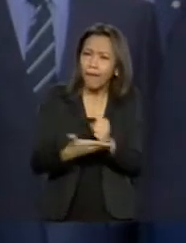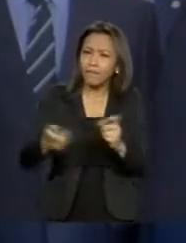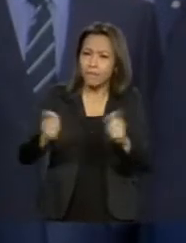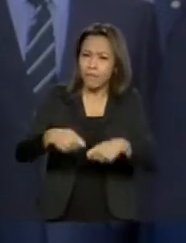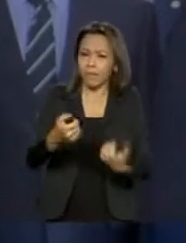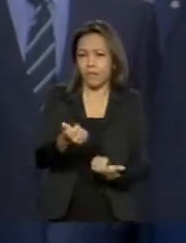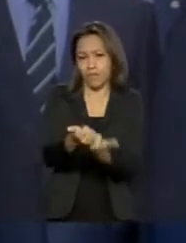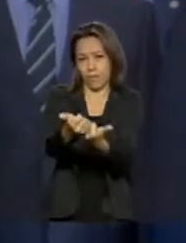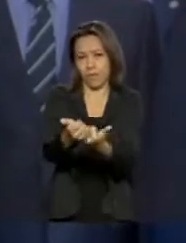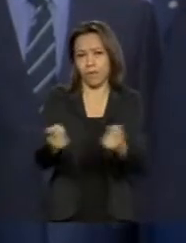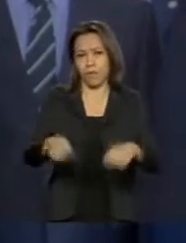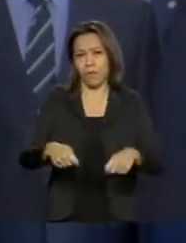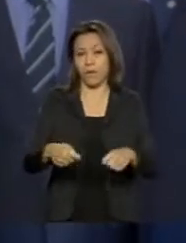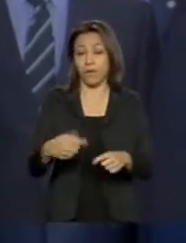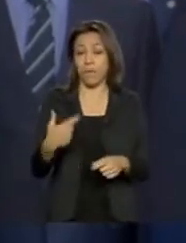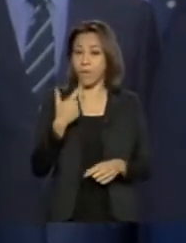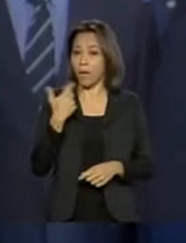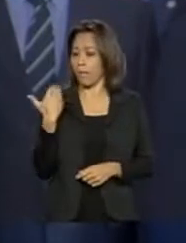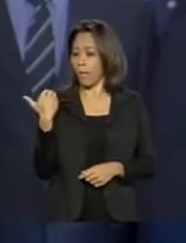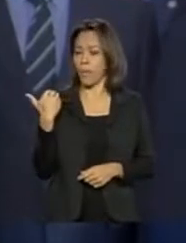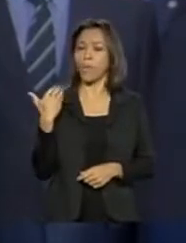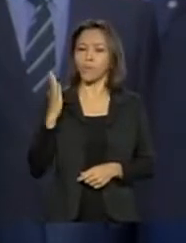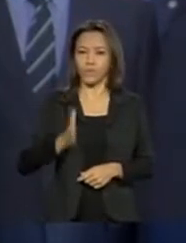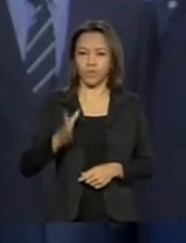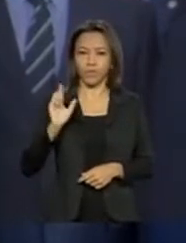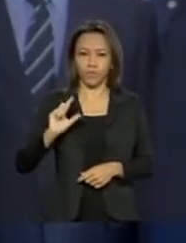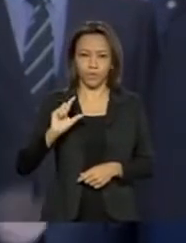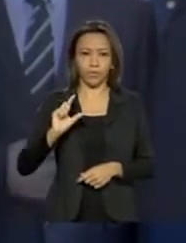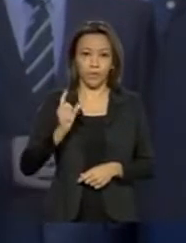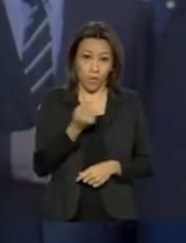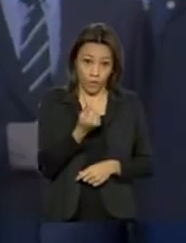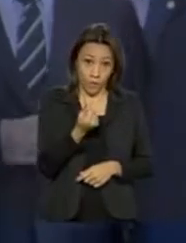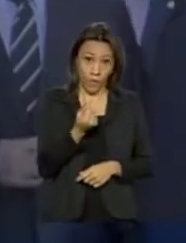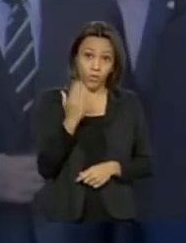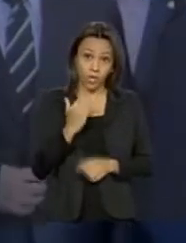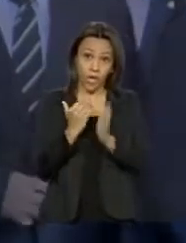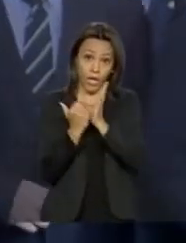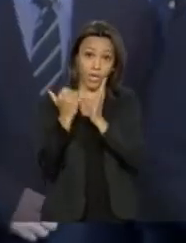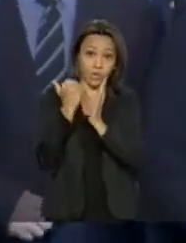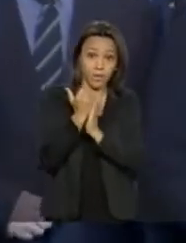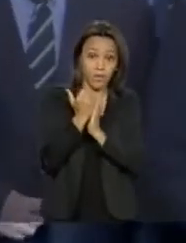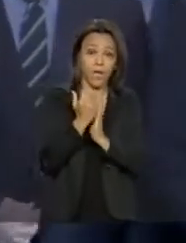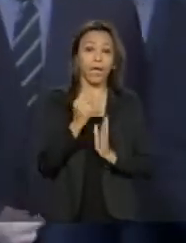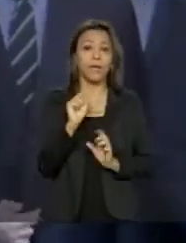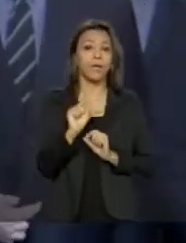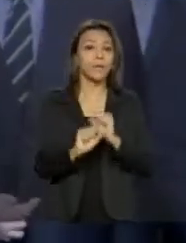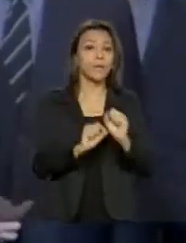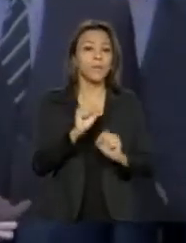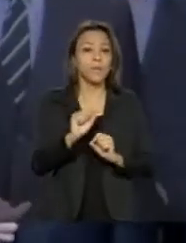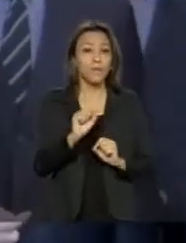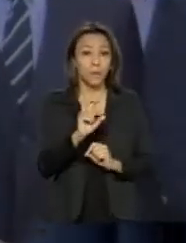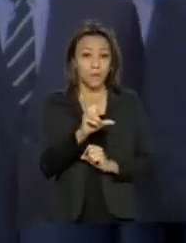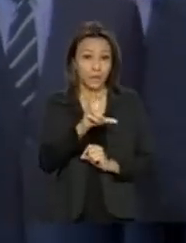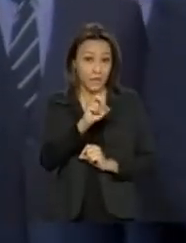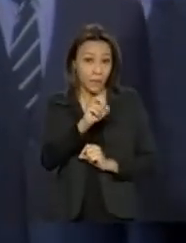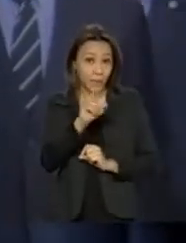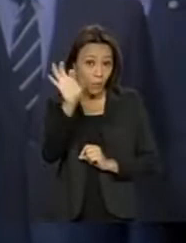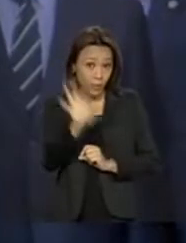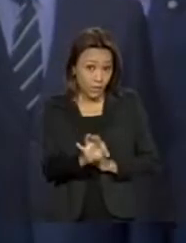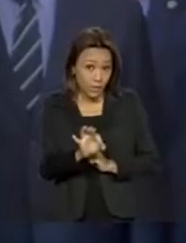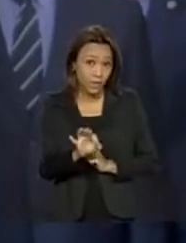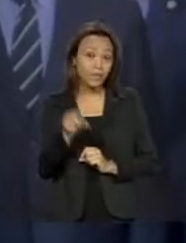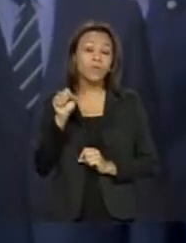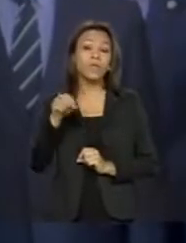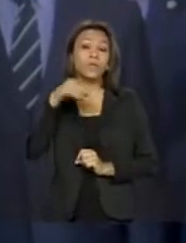valor definido agora há pouco, ele é um pouco superou a 50% do valor do salário mínimo.